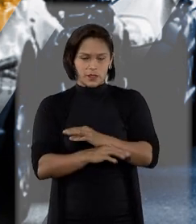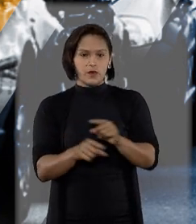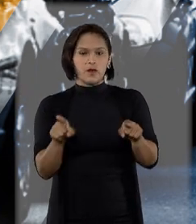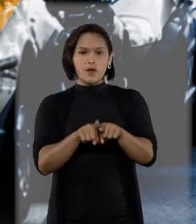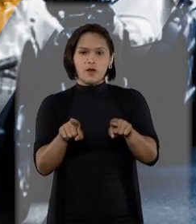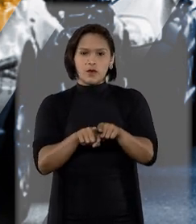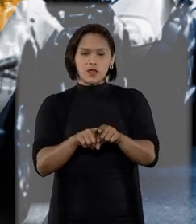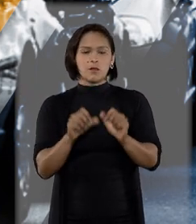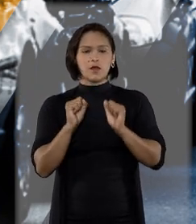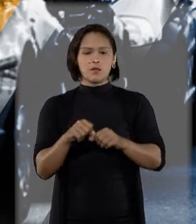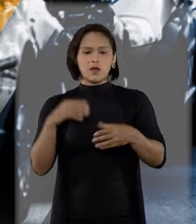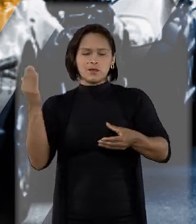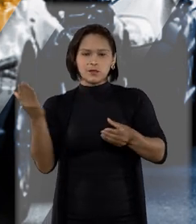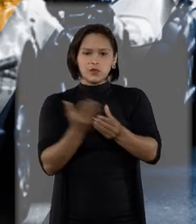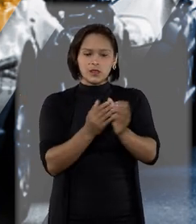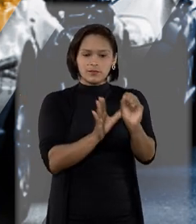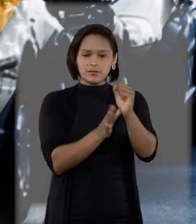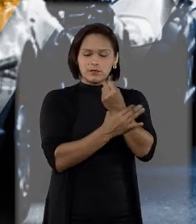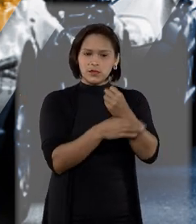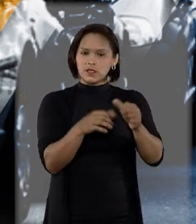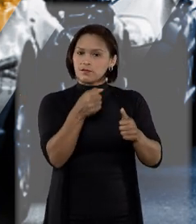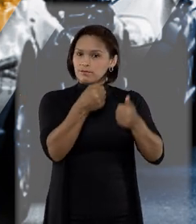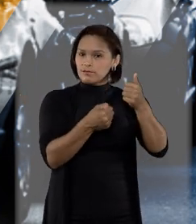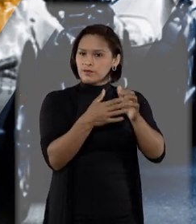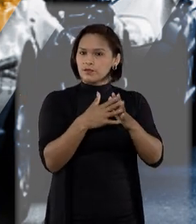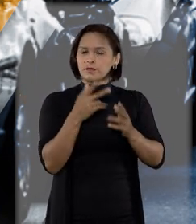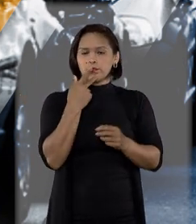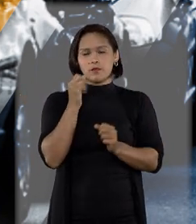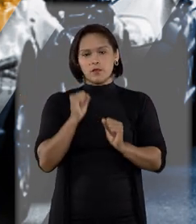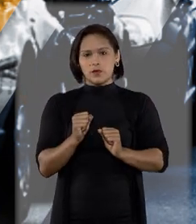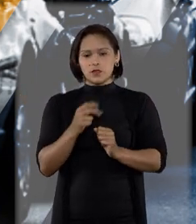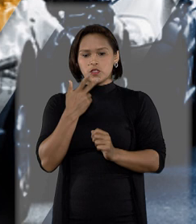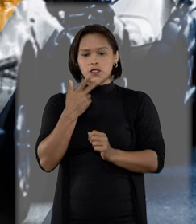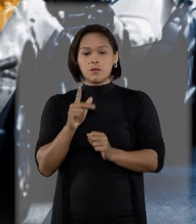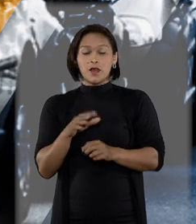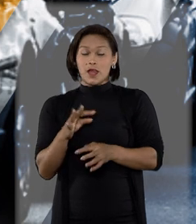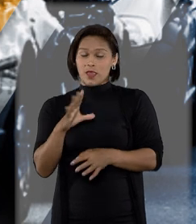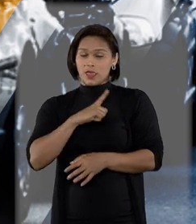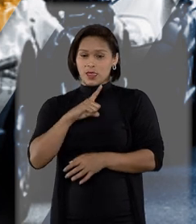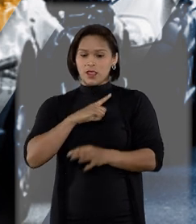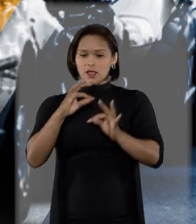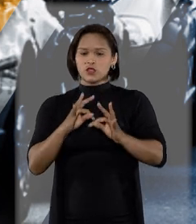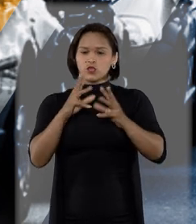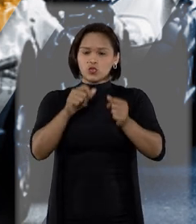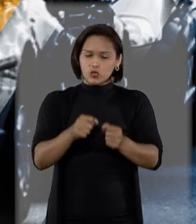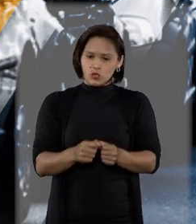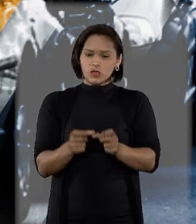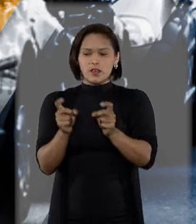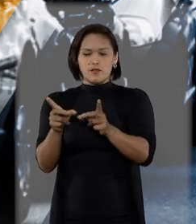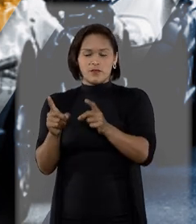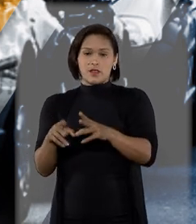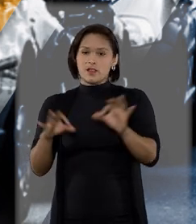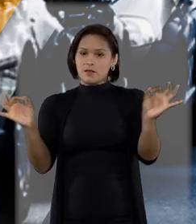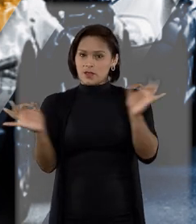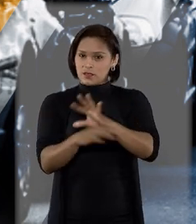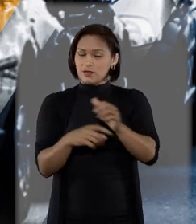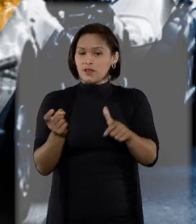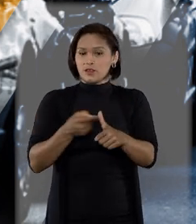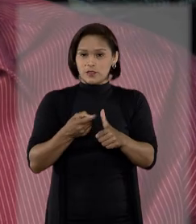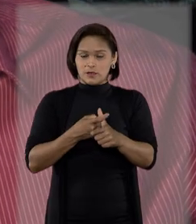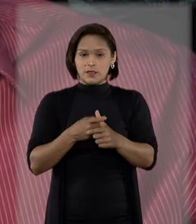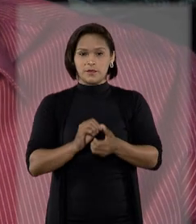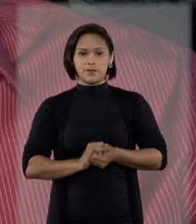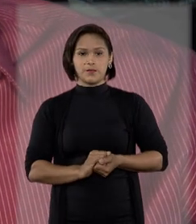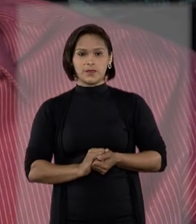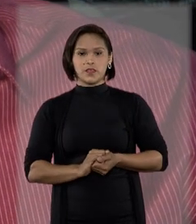pago ou entrar com a ação de busca e apreensão do bem para, dessa forma, obter a posse plena e vendê-lo para sanar a dívida.